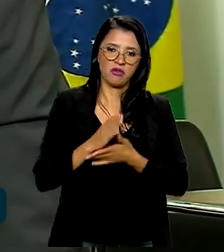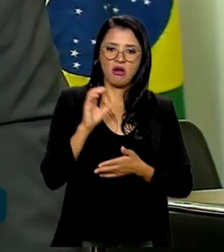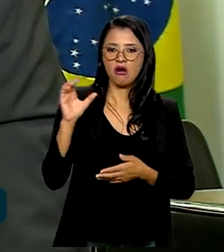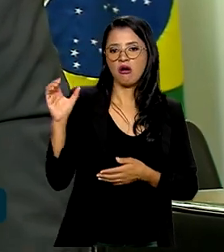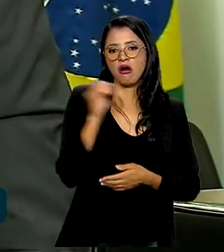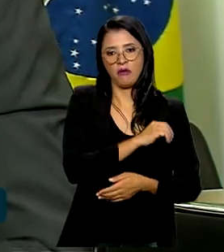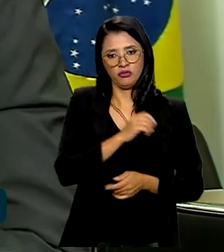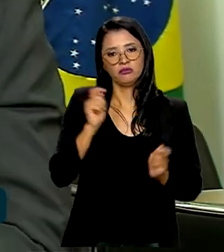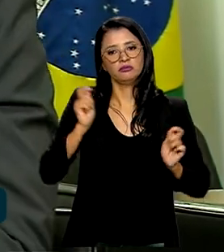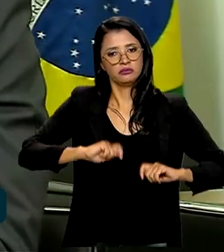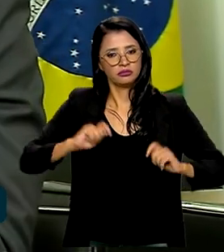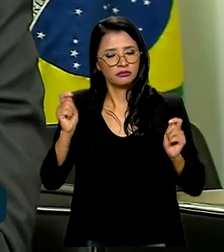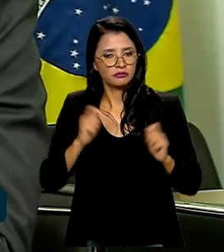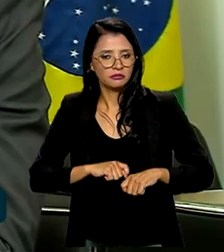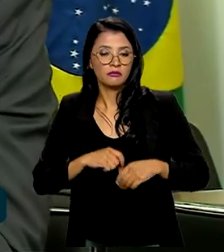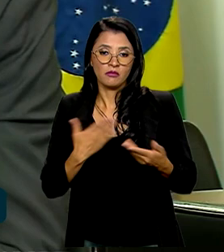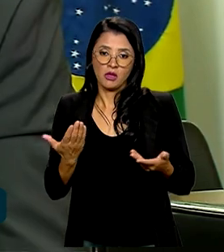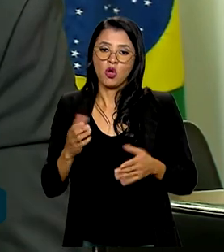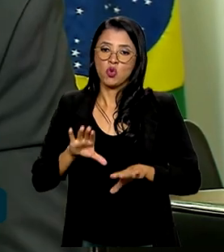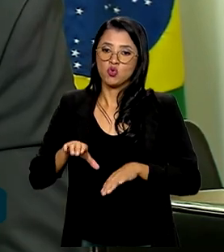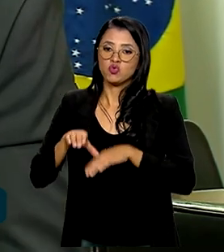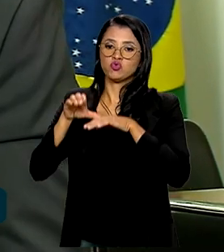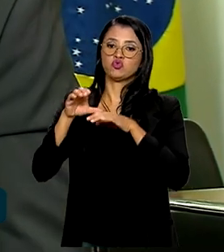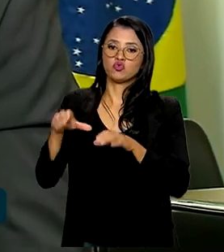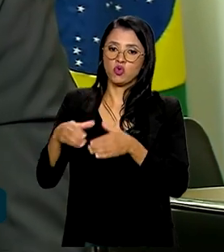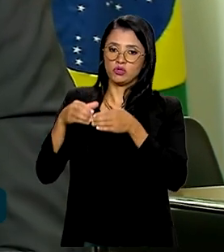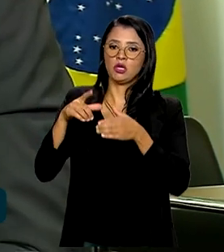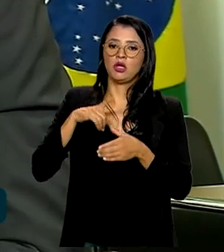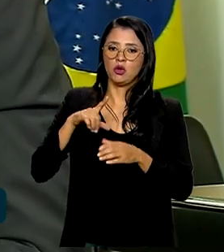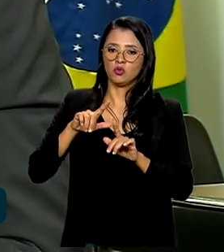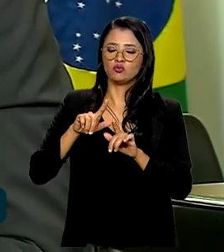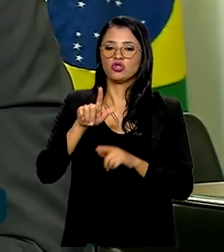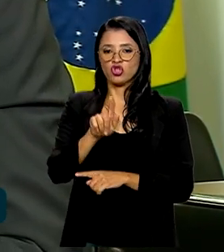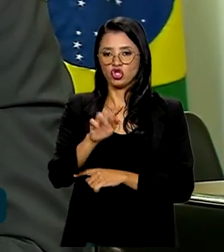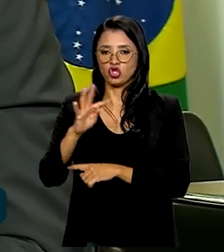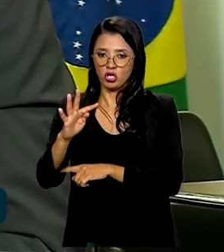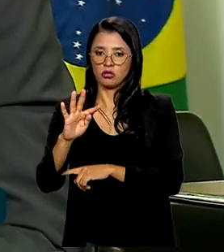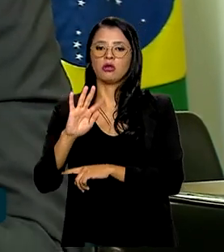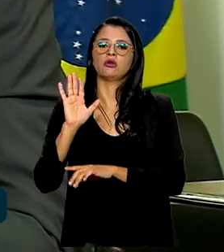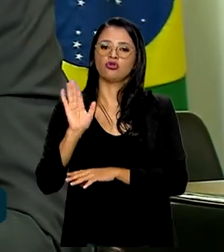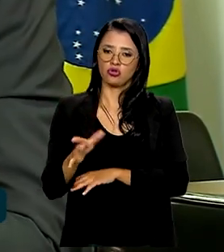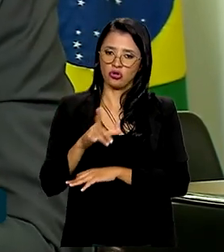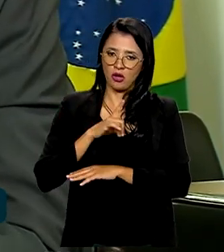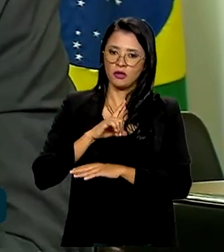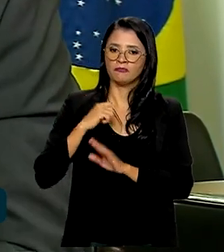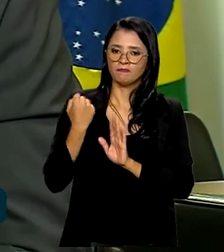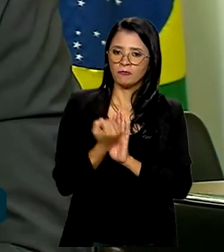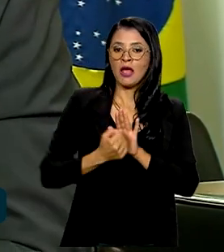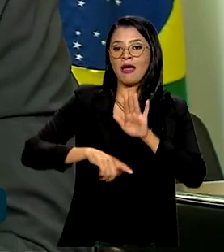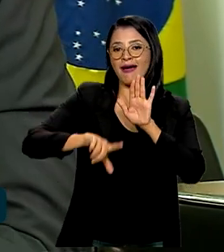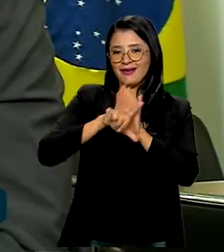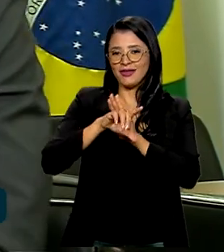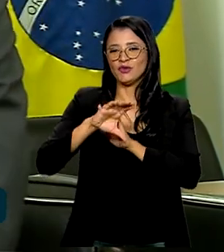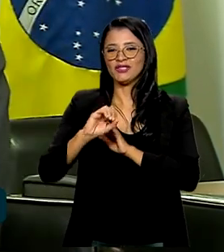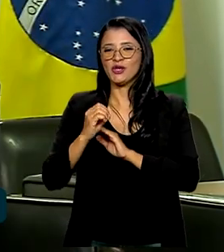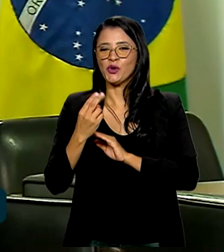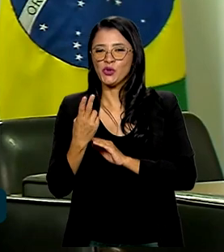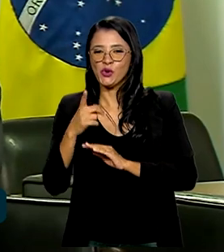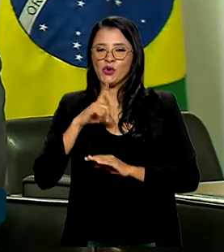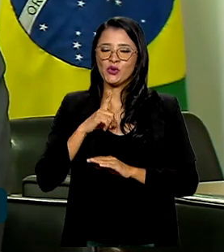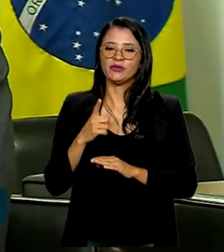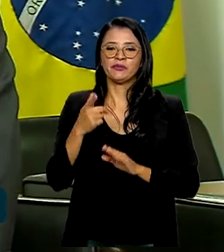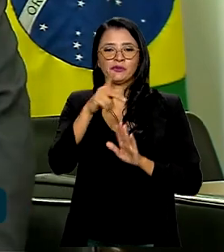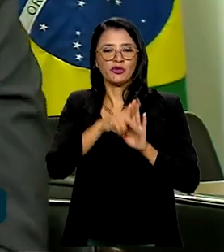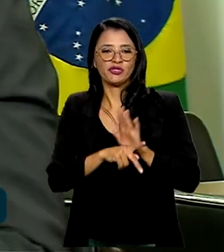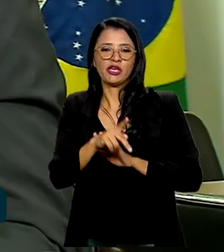possível no Congresso. Então o Conselhão já tem grupo de trabalho sobre o marco regulatório de crédito de carbono, sobre o projeto de recuperação das